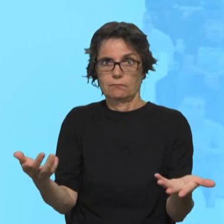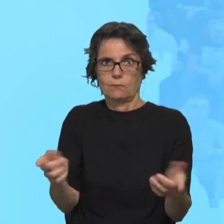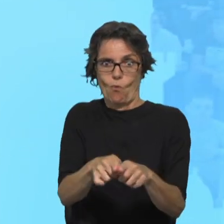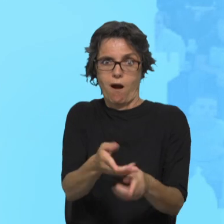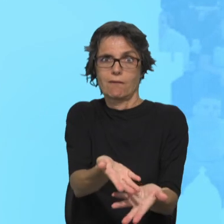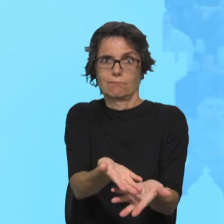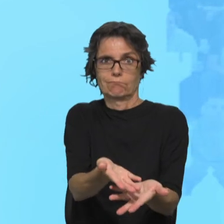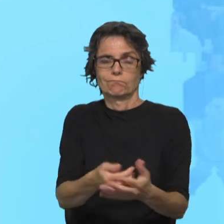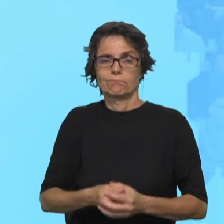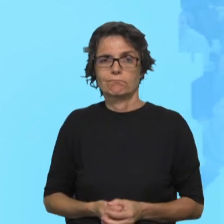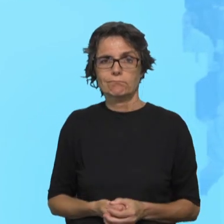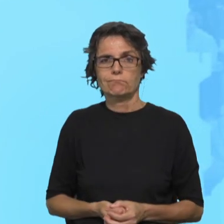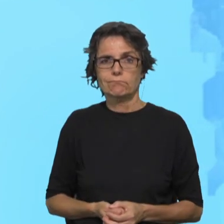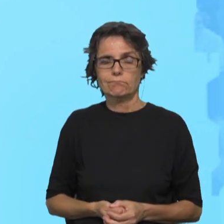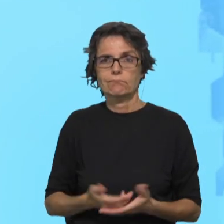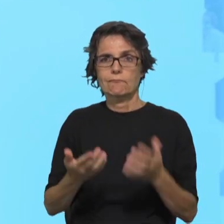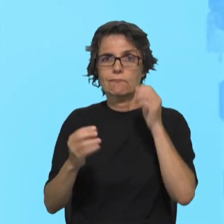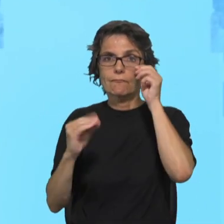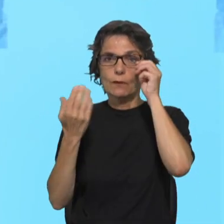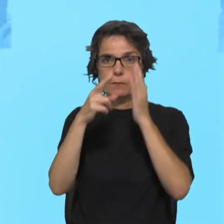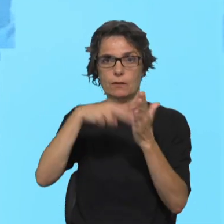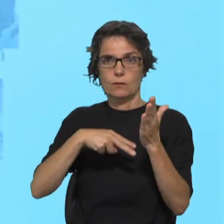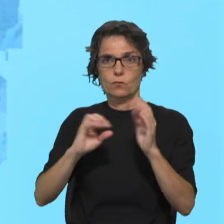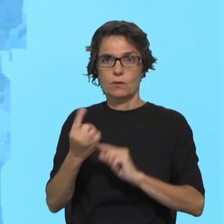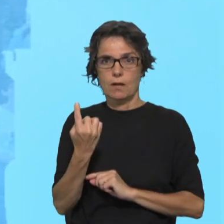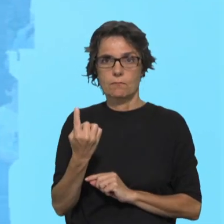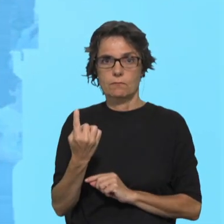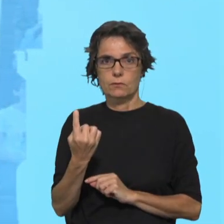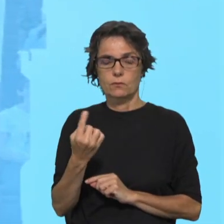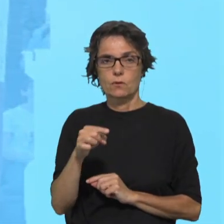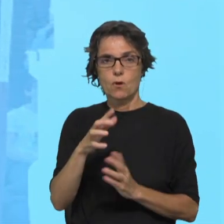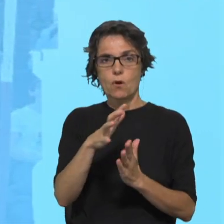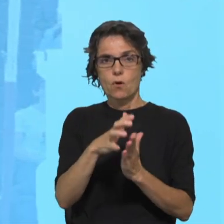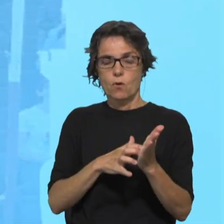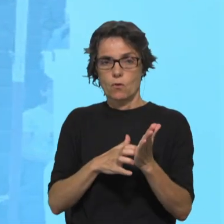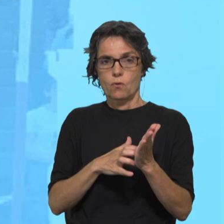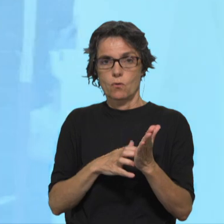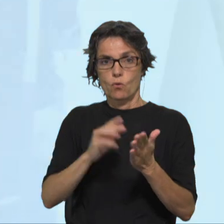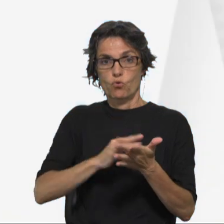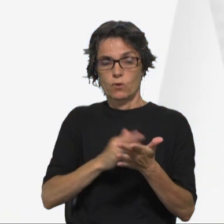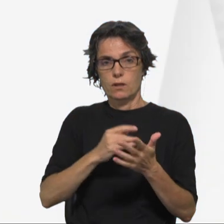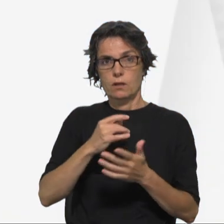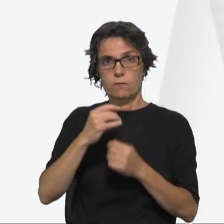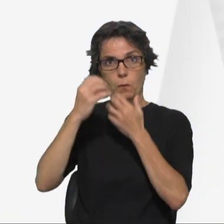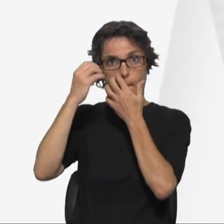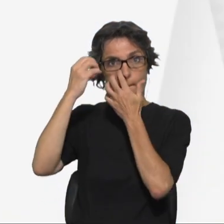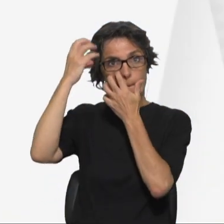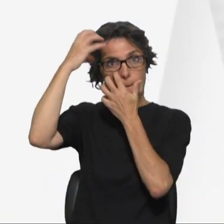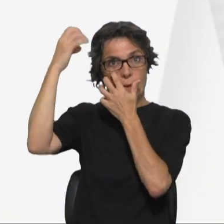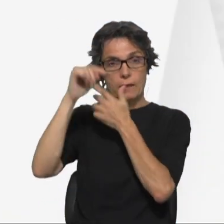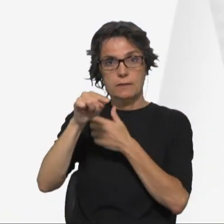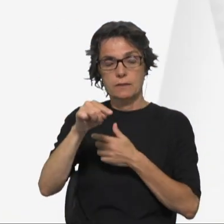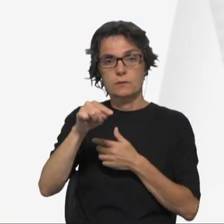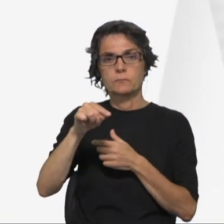A primeira leitura, muito rapidamente, também, do livro de Reis, convida aqui um bocadinho os crentes a